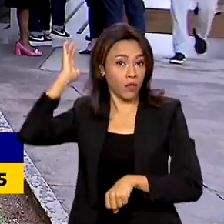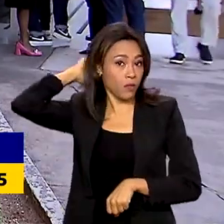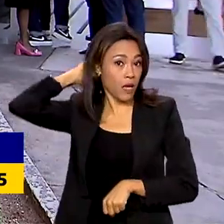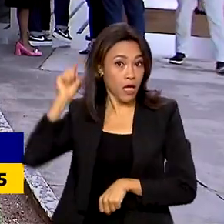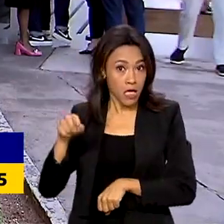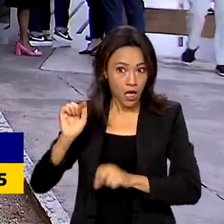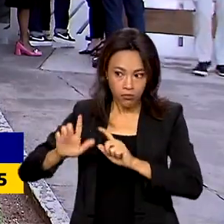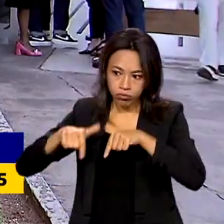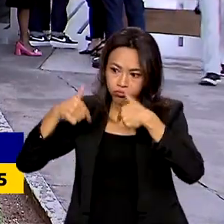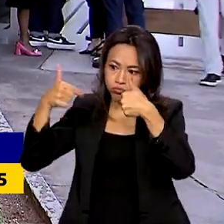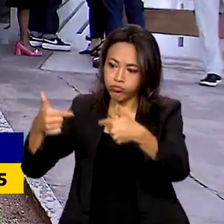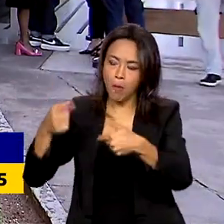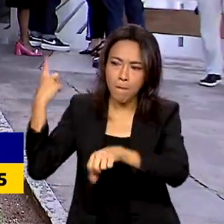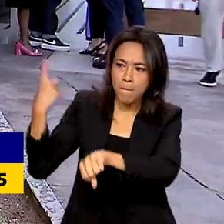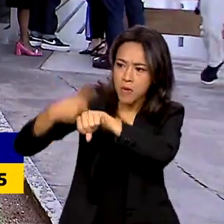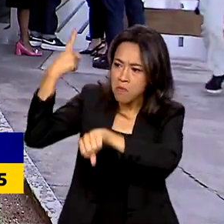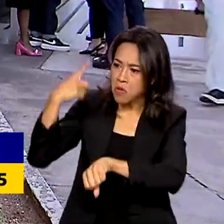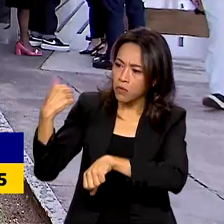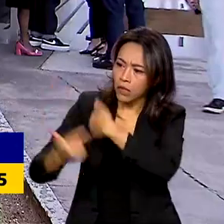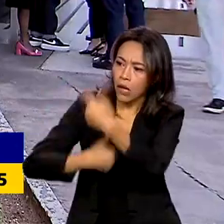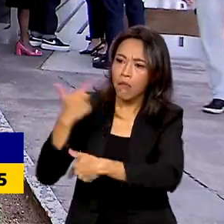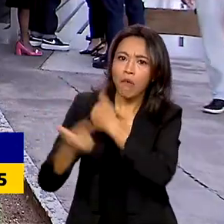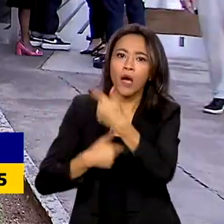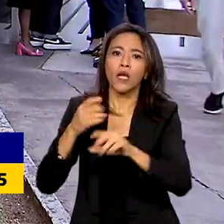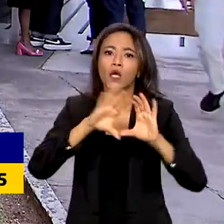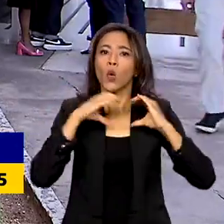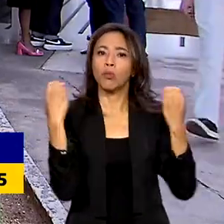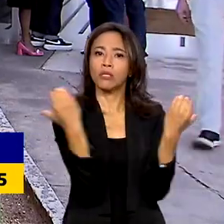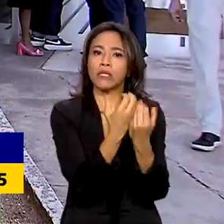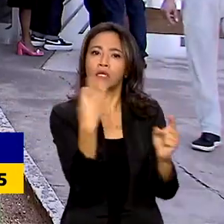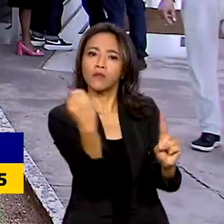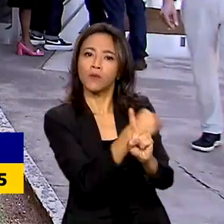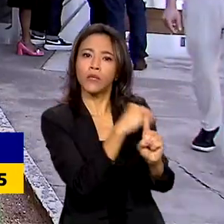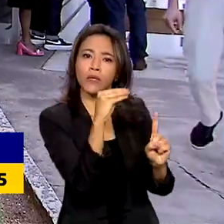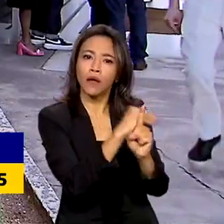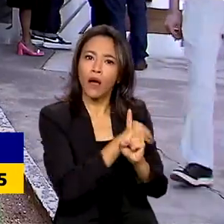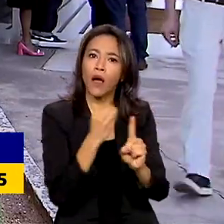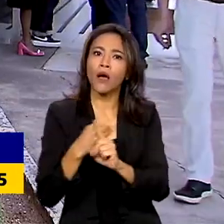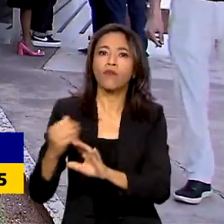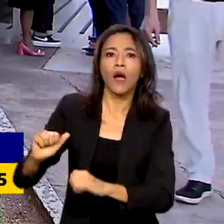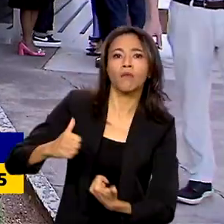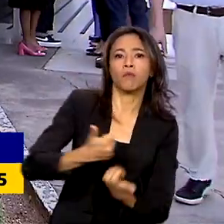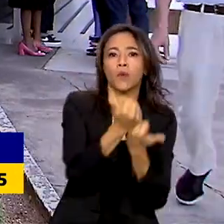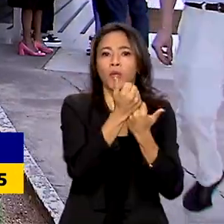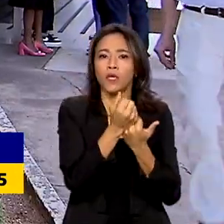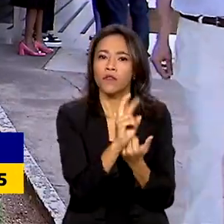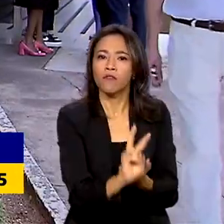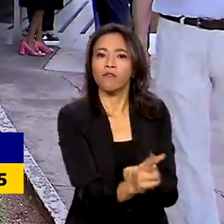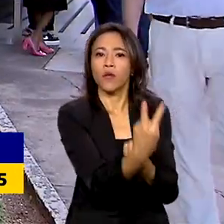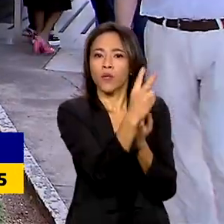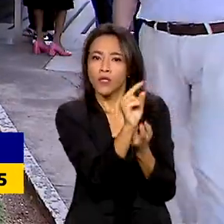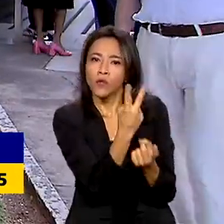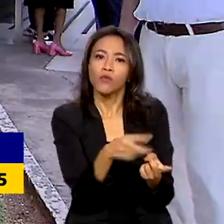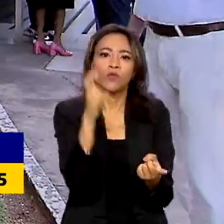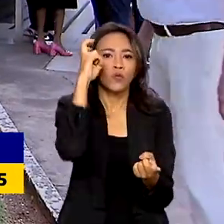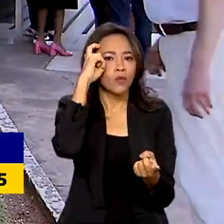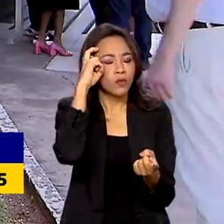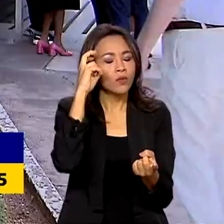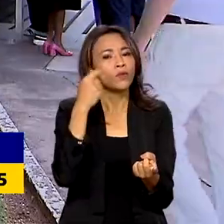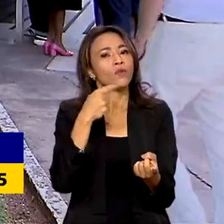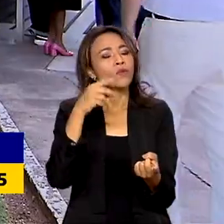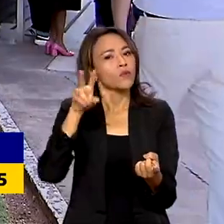trabalho pioneiro em comunidades vulneráveis na promoção e valorização de histórias do passado,